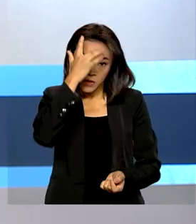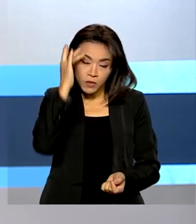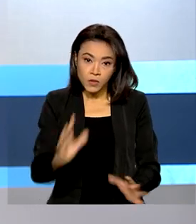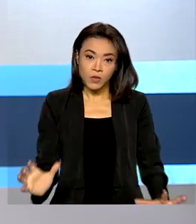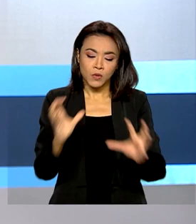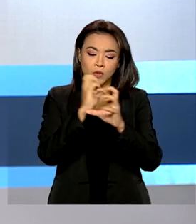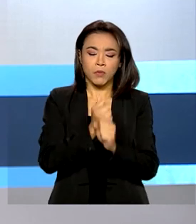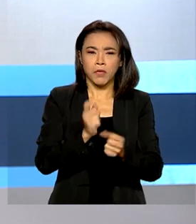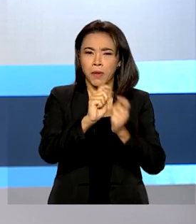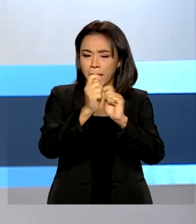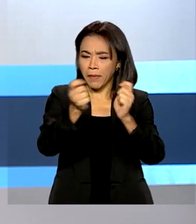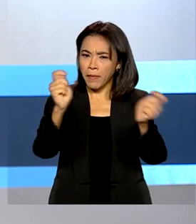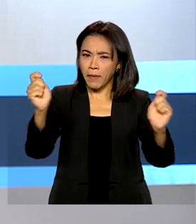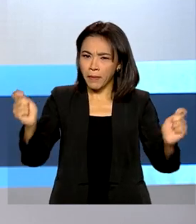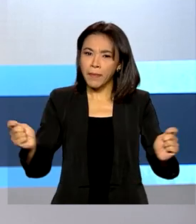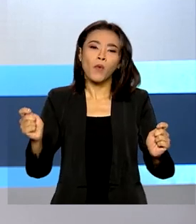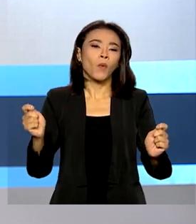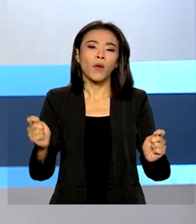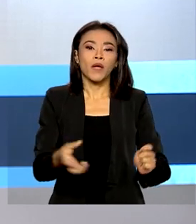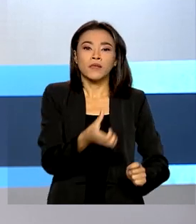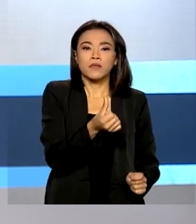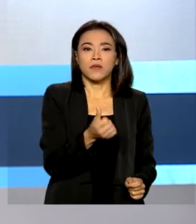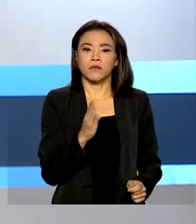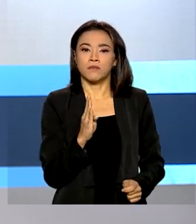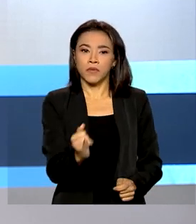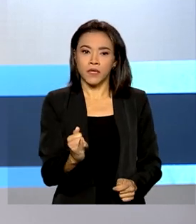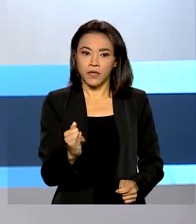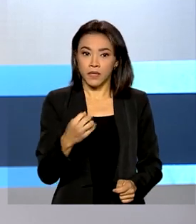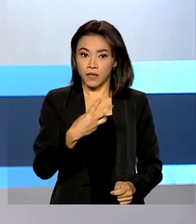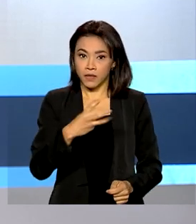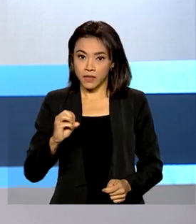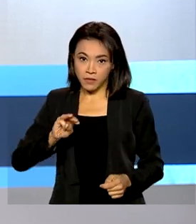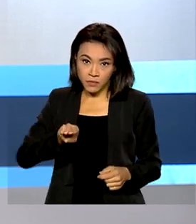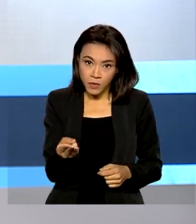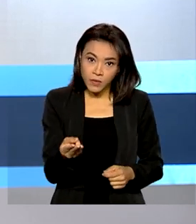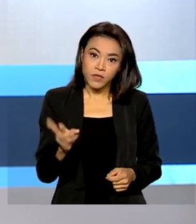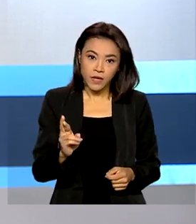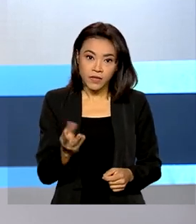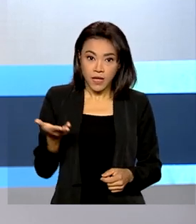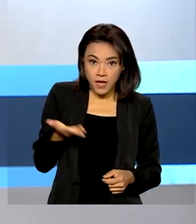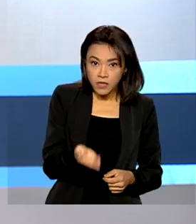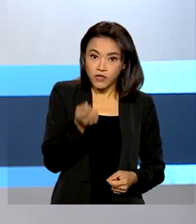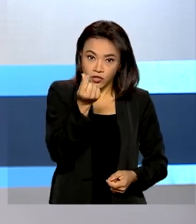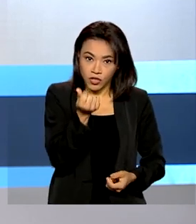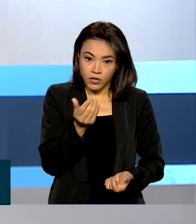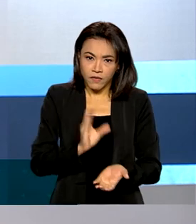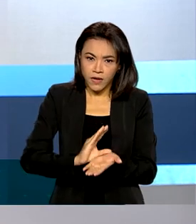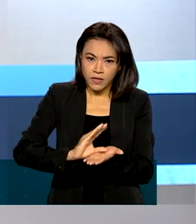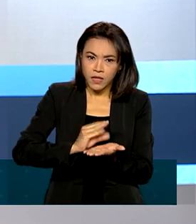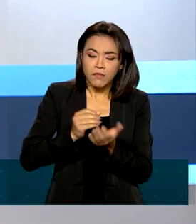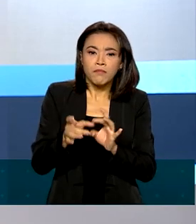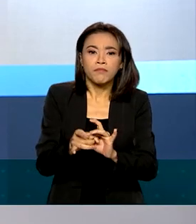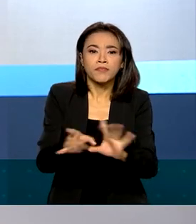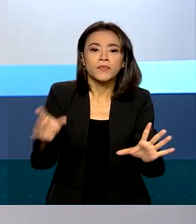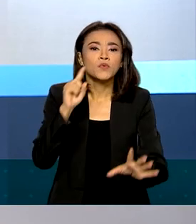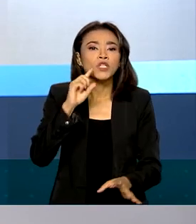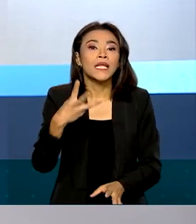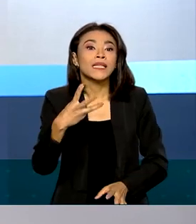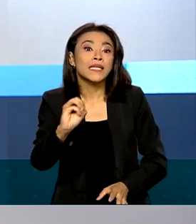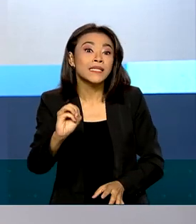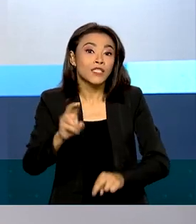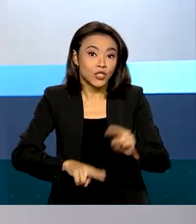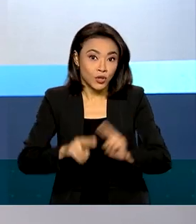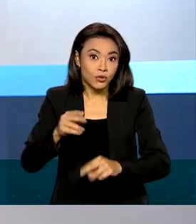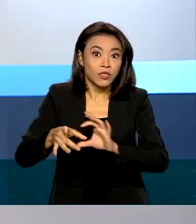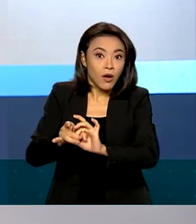total de pagamento previsto é de 6 bilhões e 300 milhões de reais. O dinheiro será liberado em 30 de junho. A consulta pode